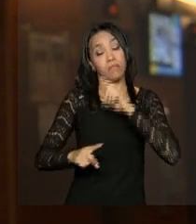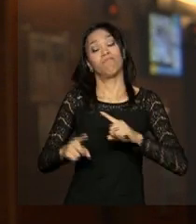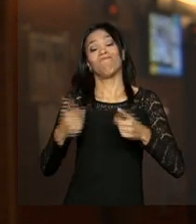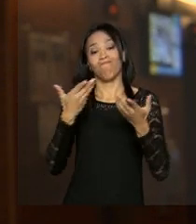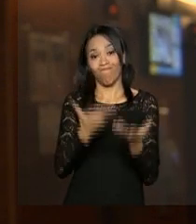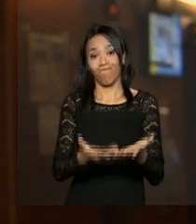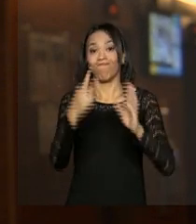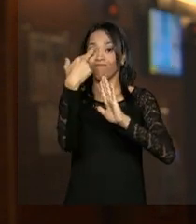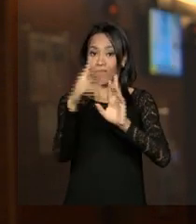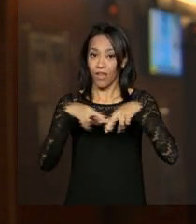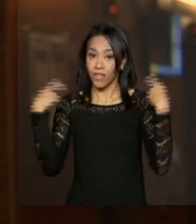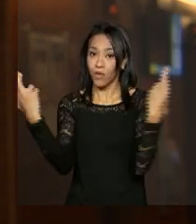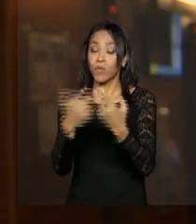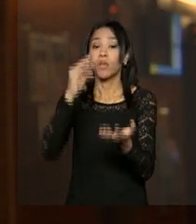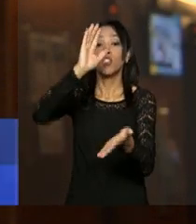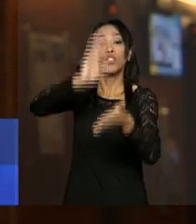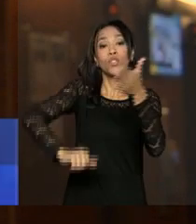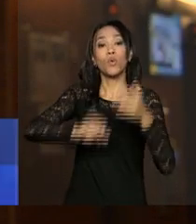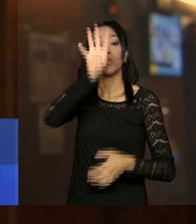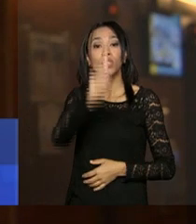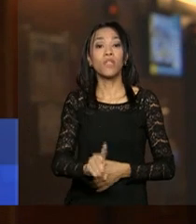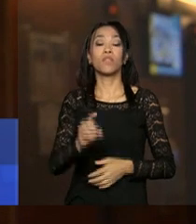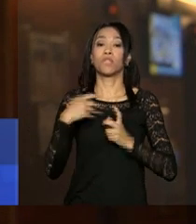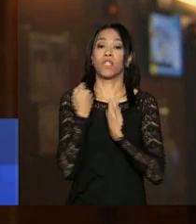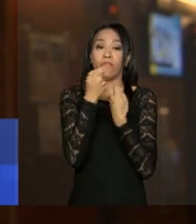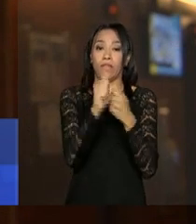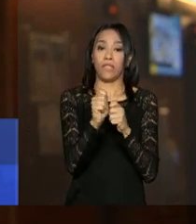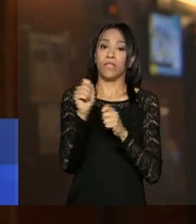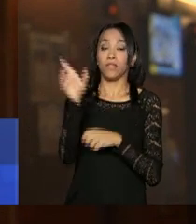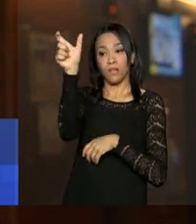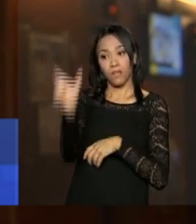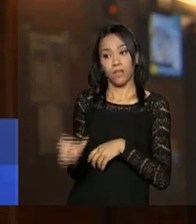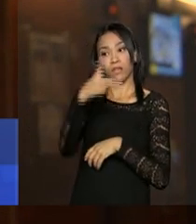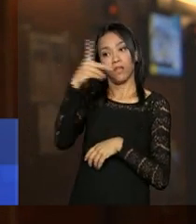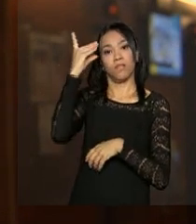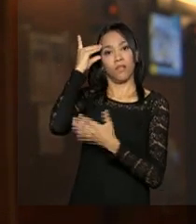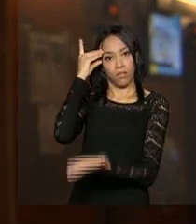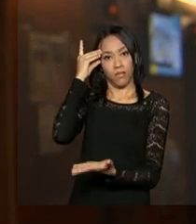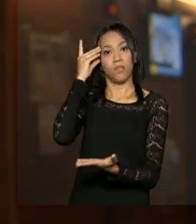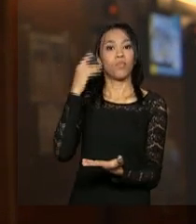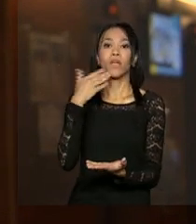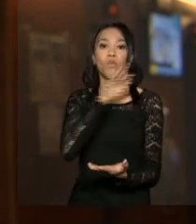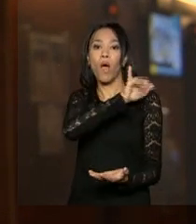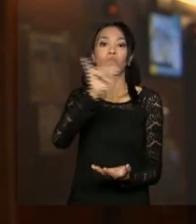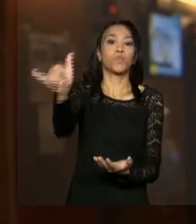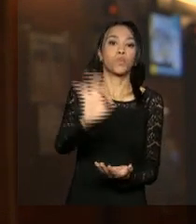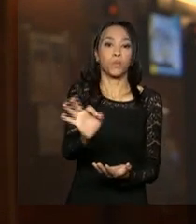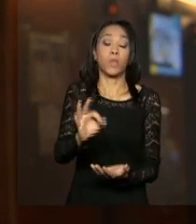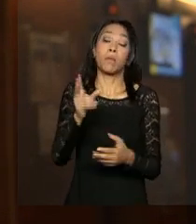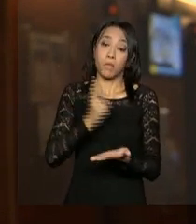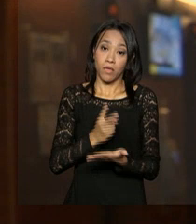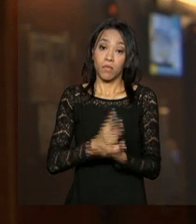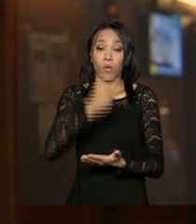cerceamento dos direitos de defesa da presidenta da república, já que a defesa não foi intimada. Mesmo assim, o advogado